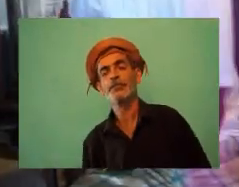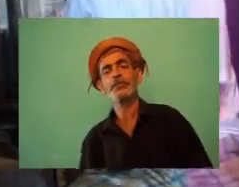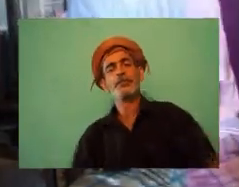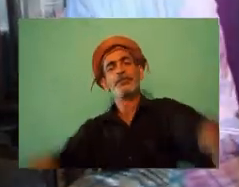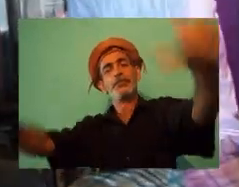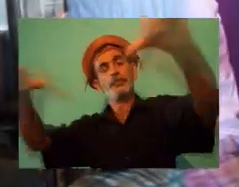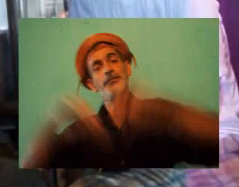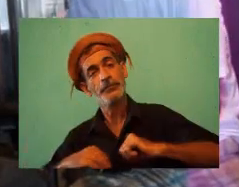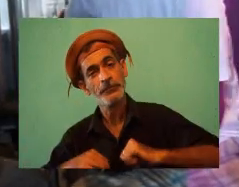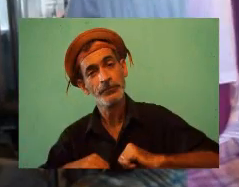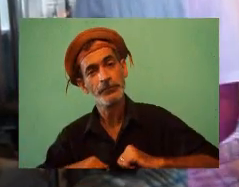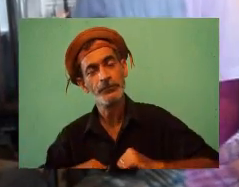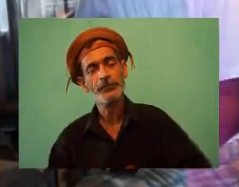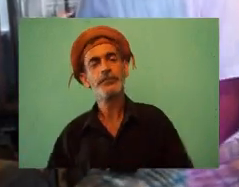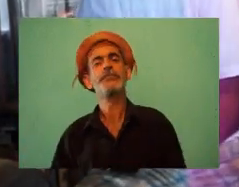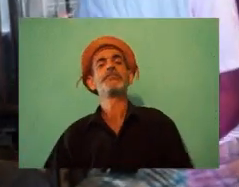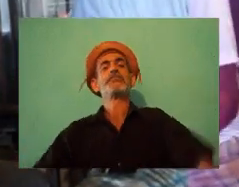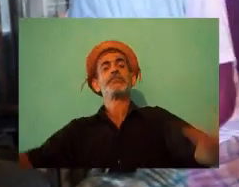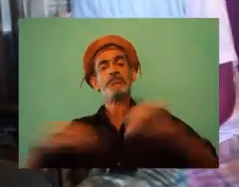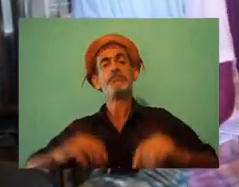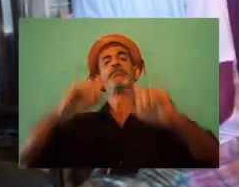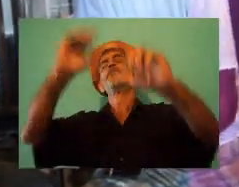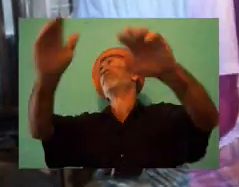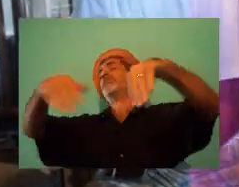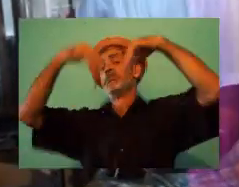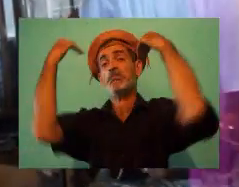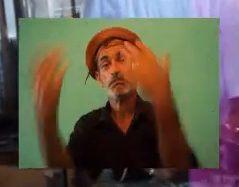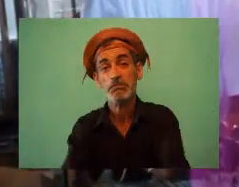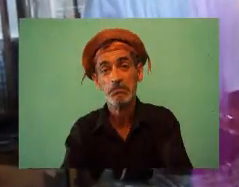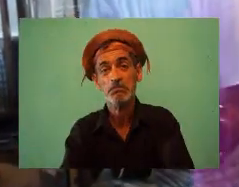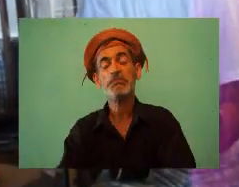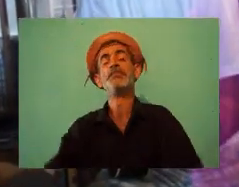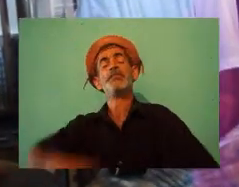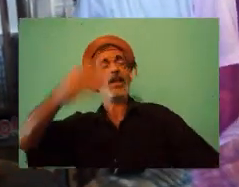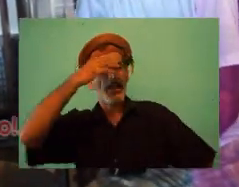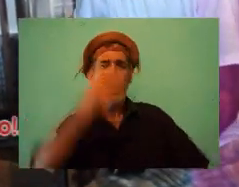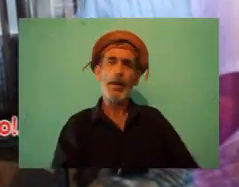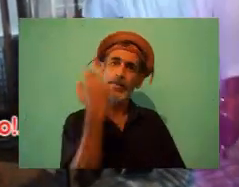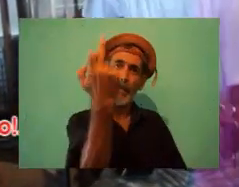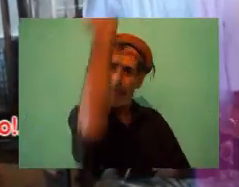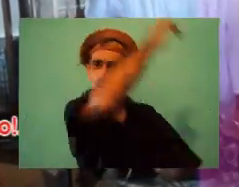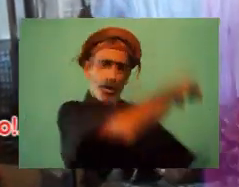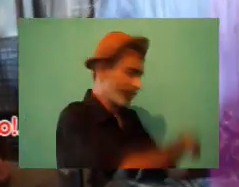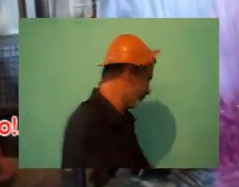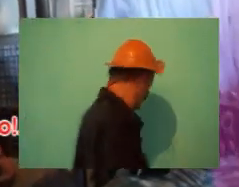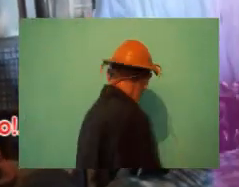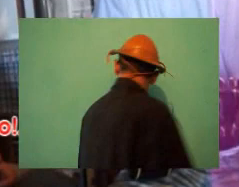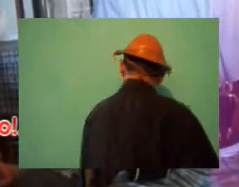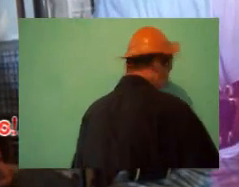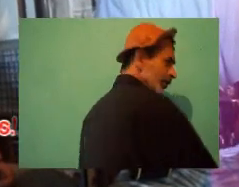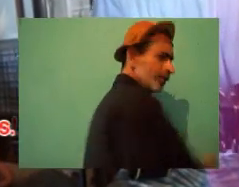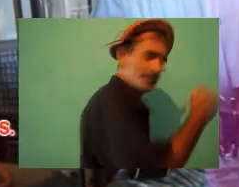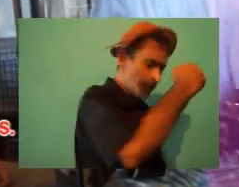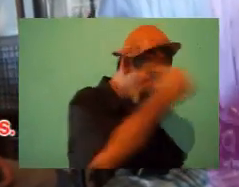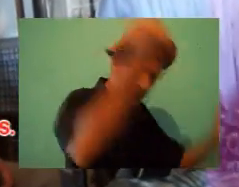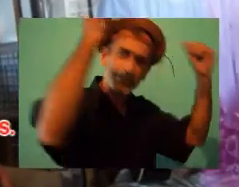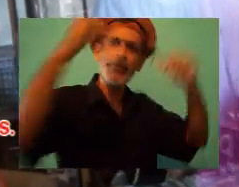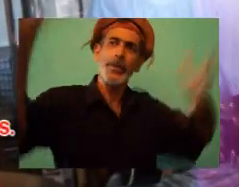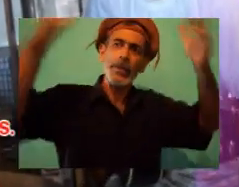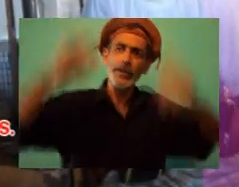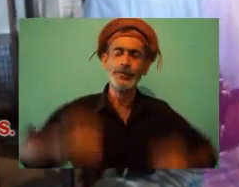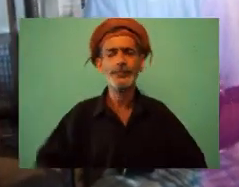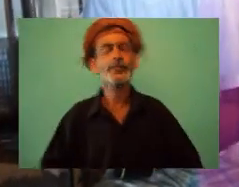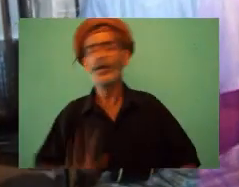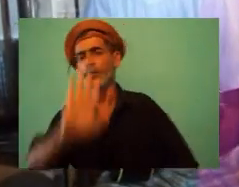isso, eu, eu de novo Eu, de novo, eu de novo